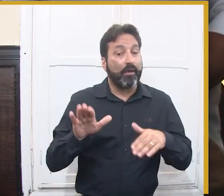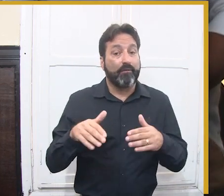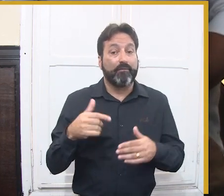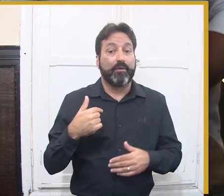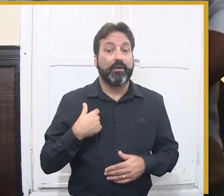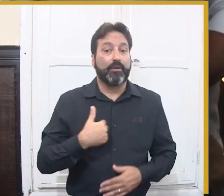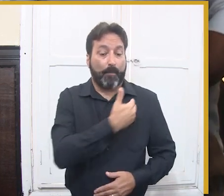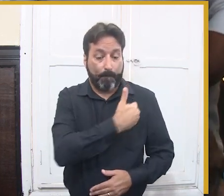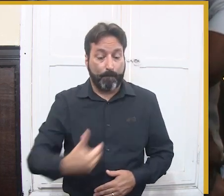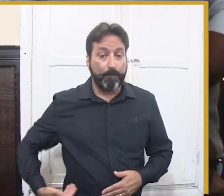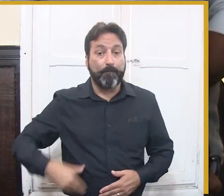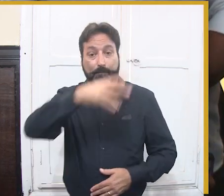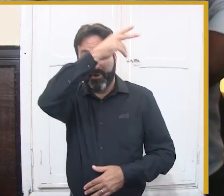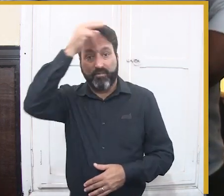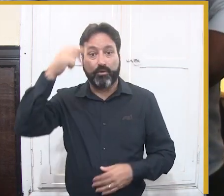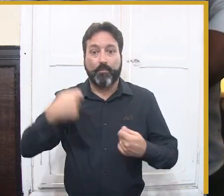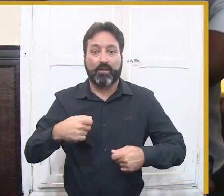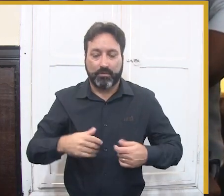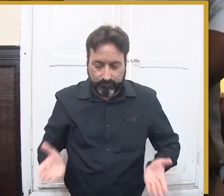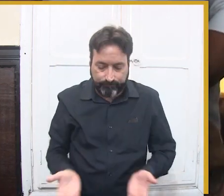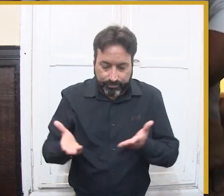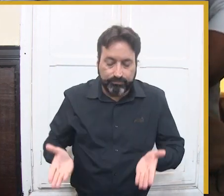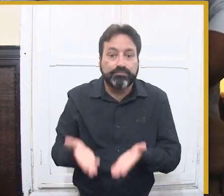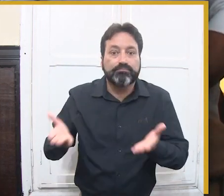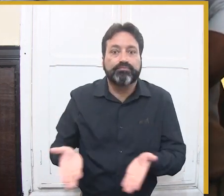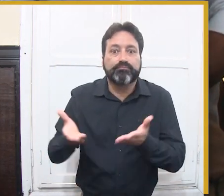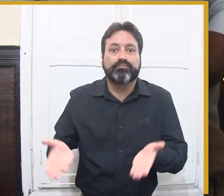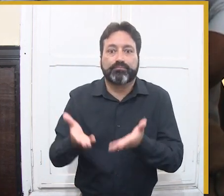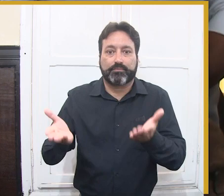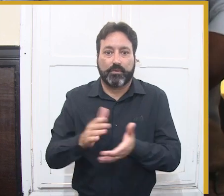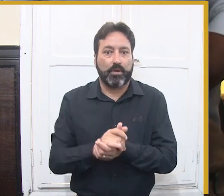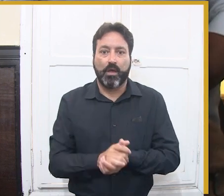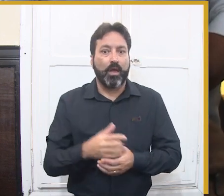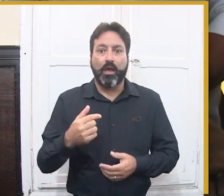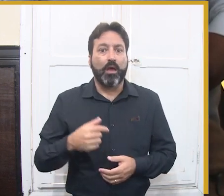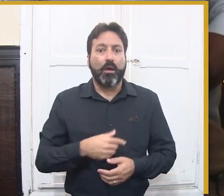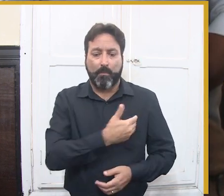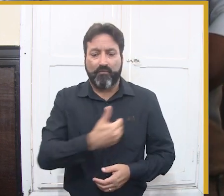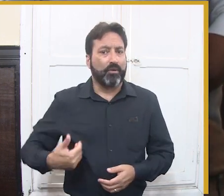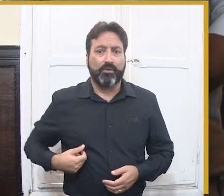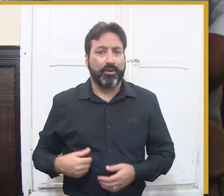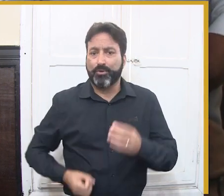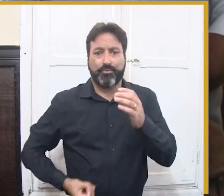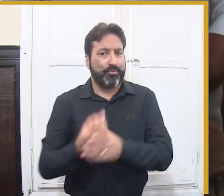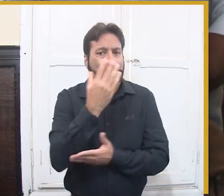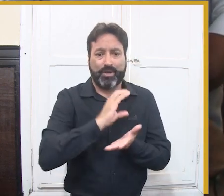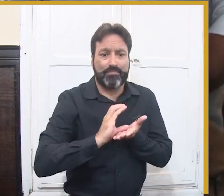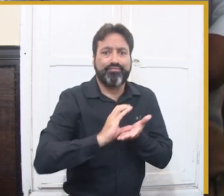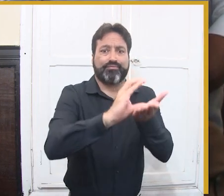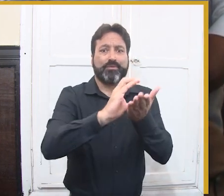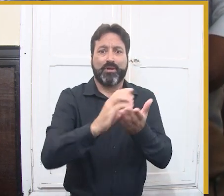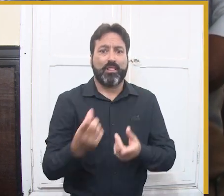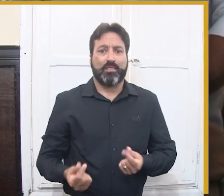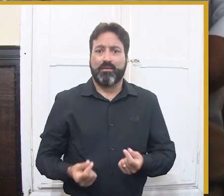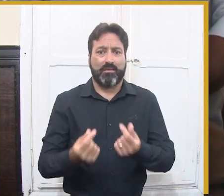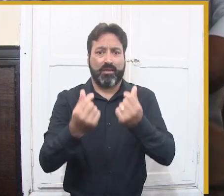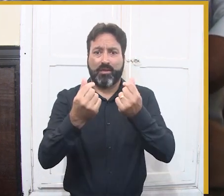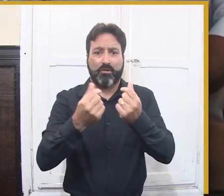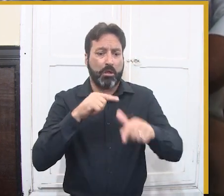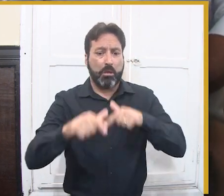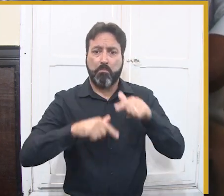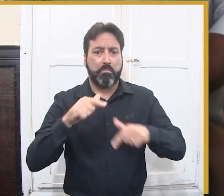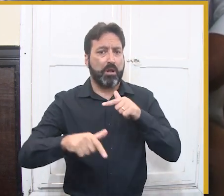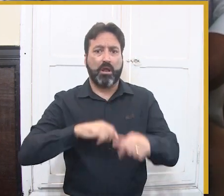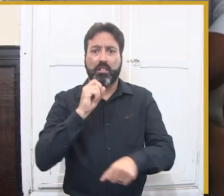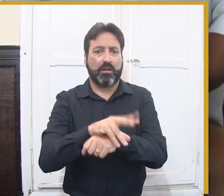maioria das vezes, é avessa ao risco. Não gosta de risco. Empresário não pode perder dinheiro. Portanto,